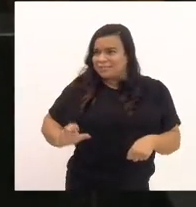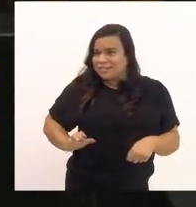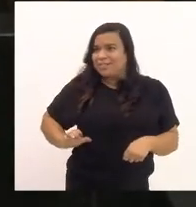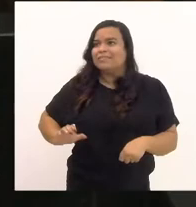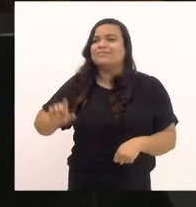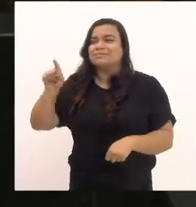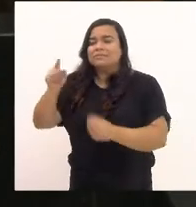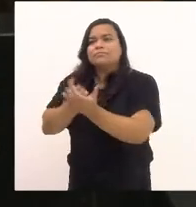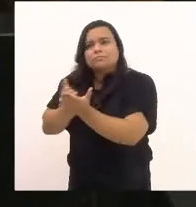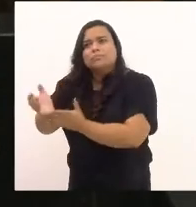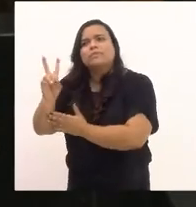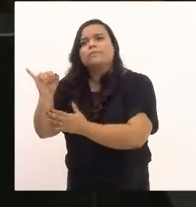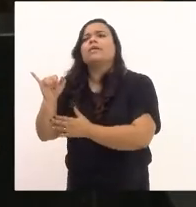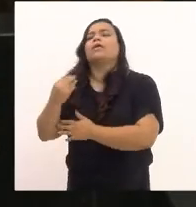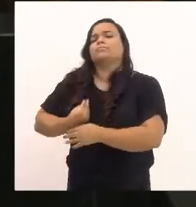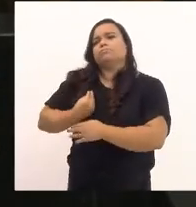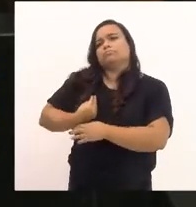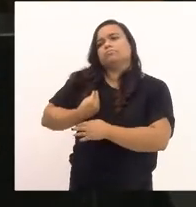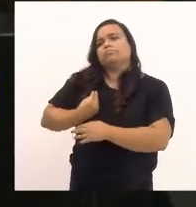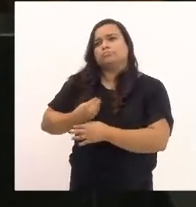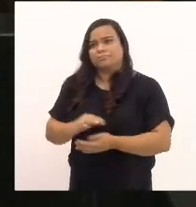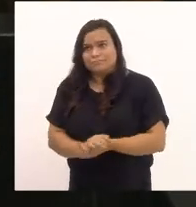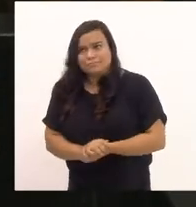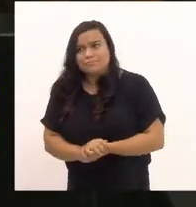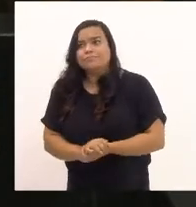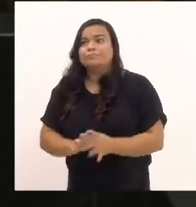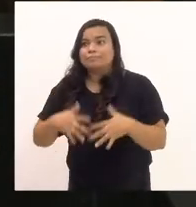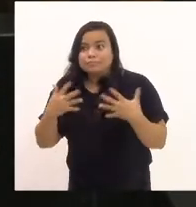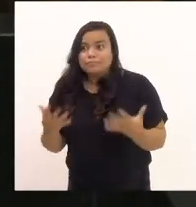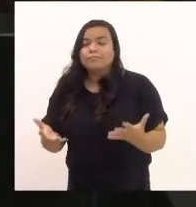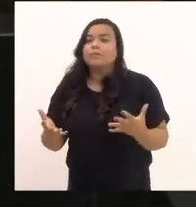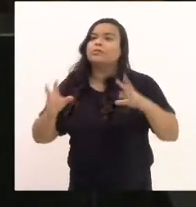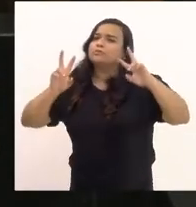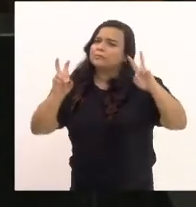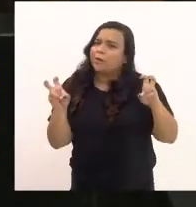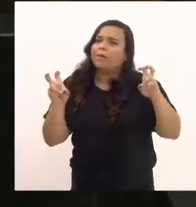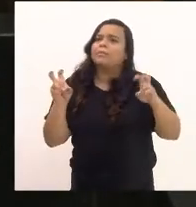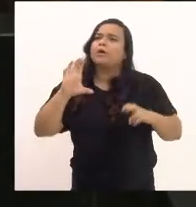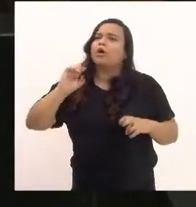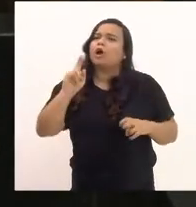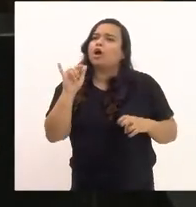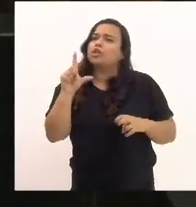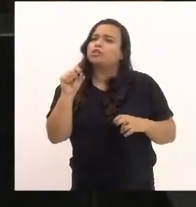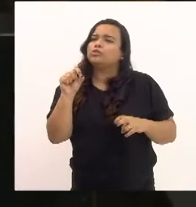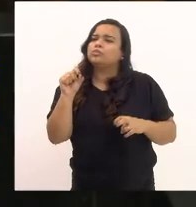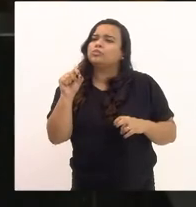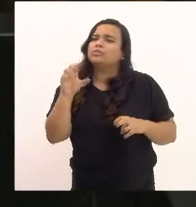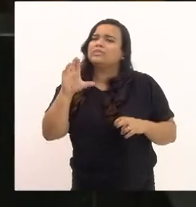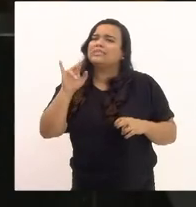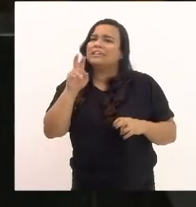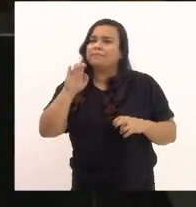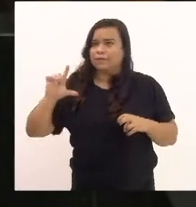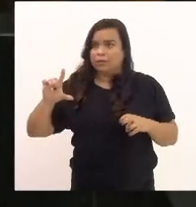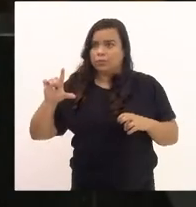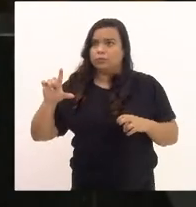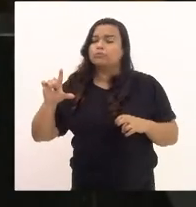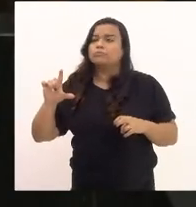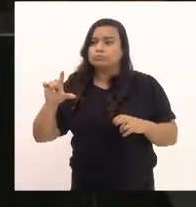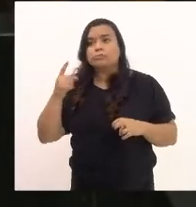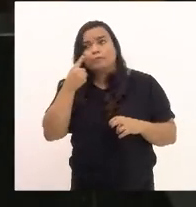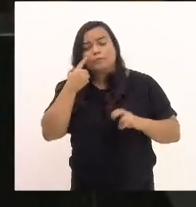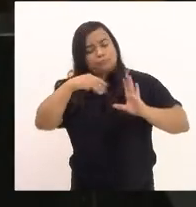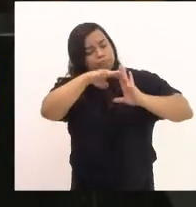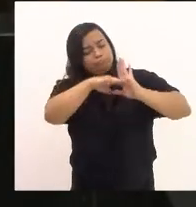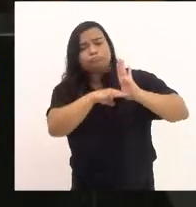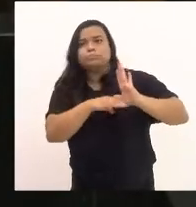promulgada, publicada, como diz o Código Civil, entrou em vigor. Então, vamos aguardar